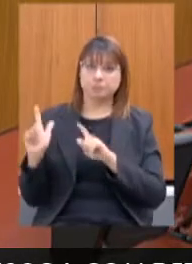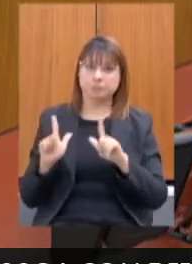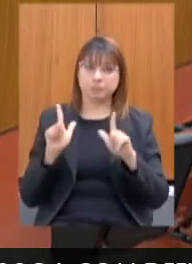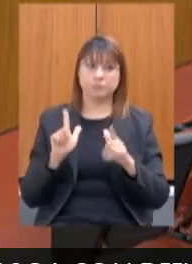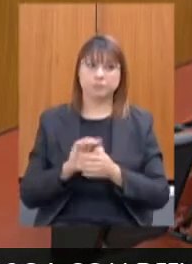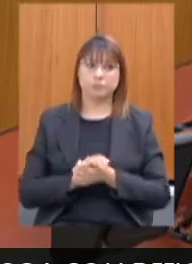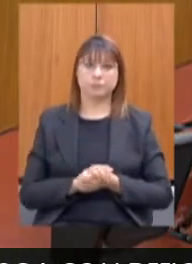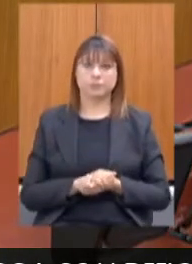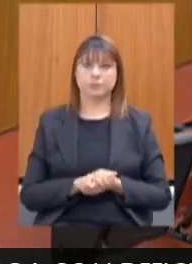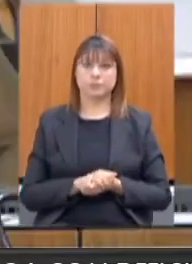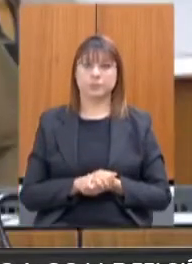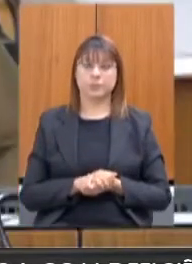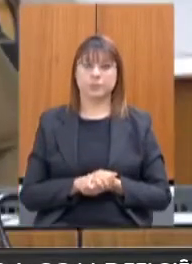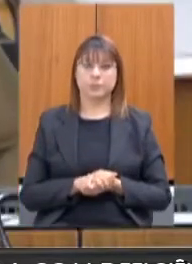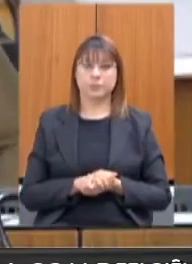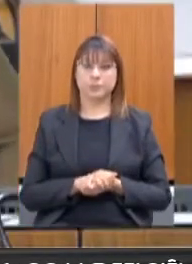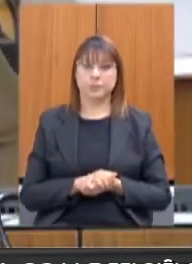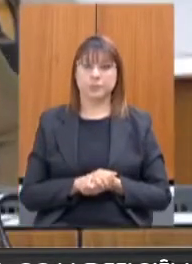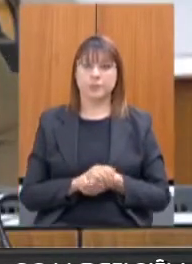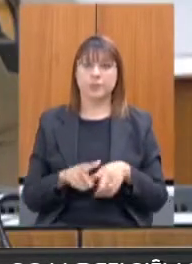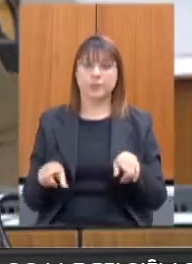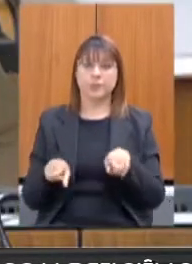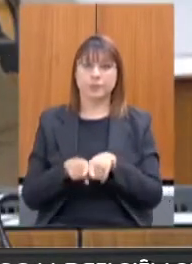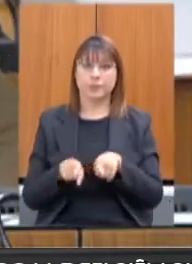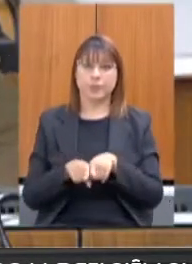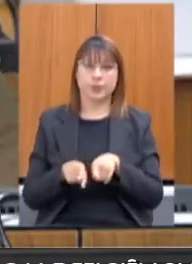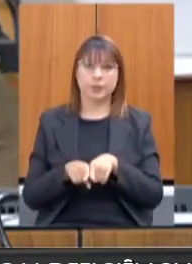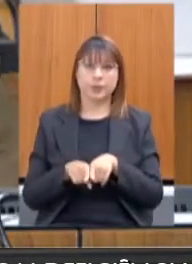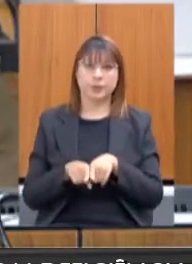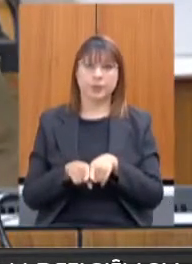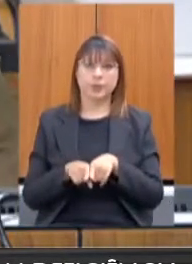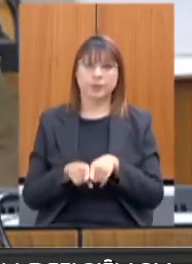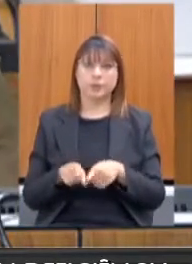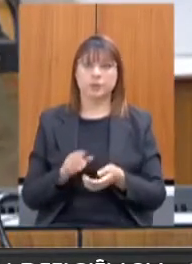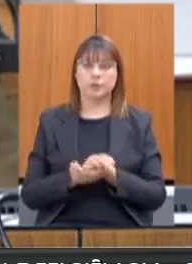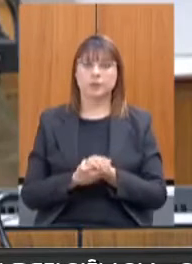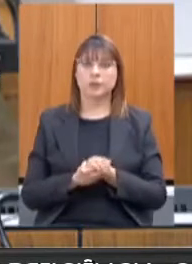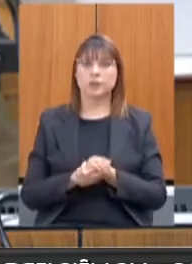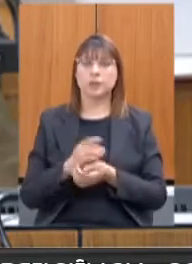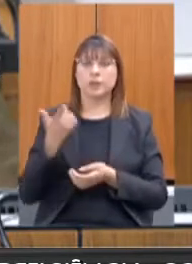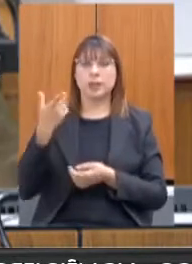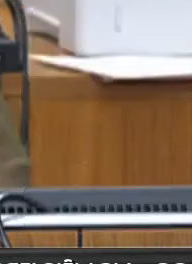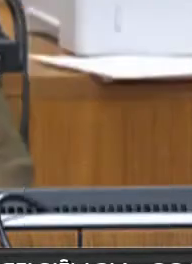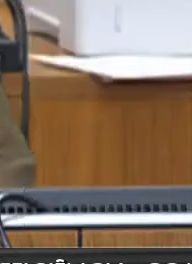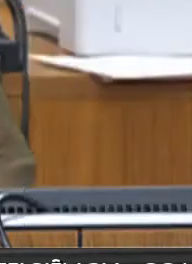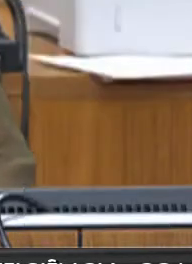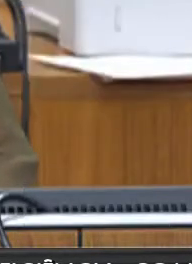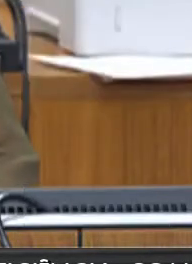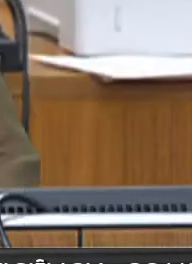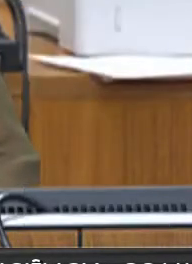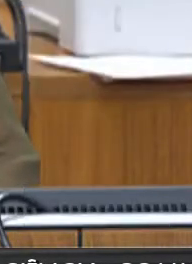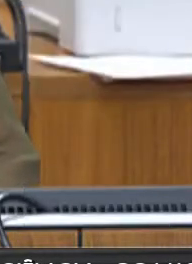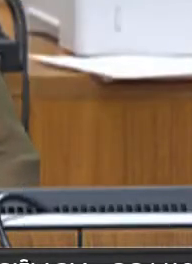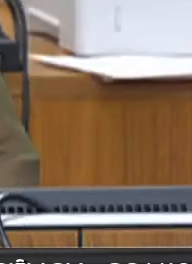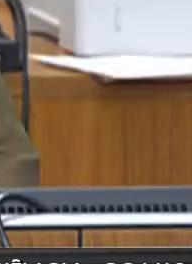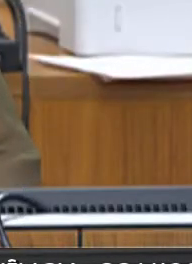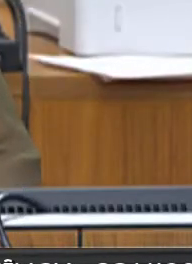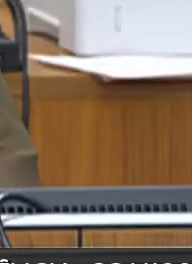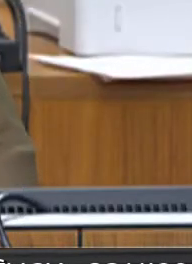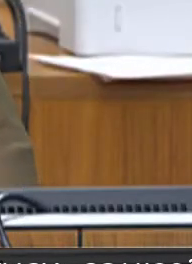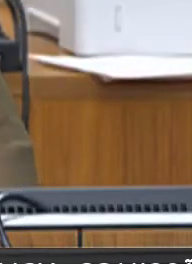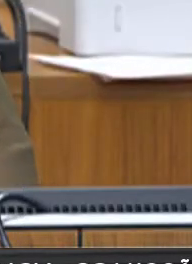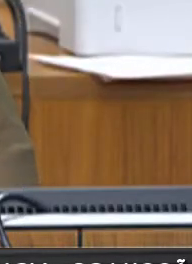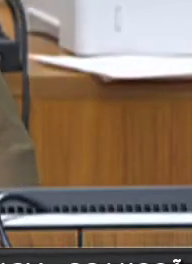Também repactuamos os saldos remanescentes da Bolsa Formação, que era o antigo Pronatec, que agora virou novos caminhos.